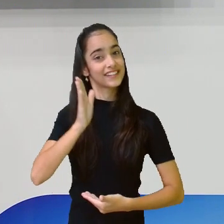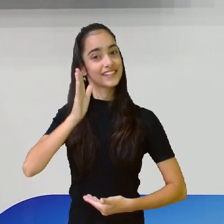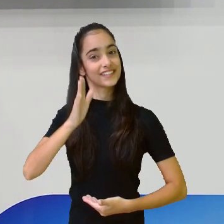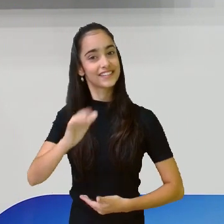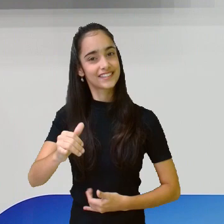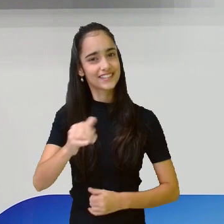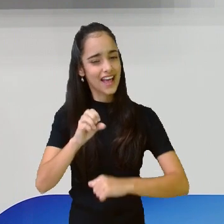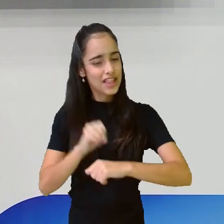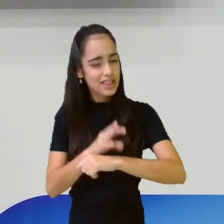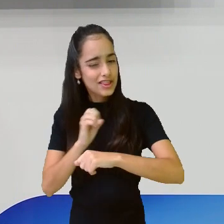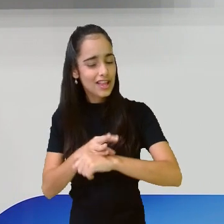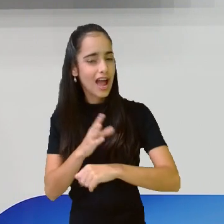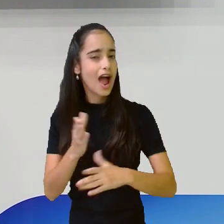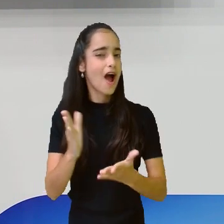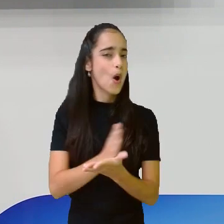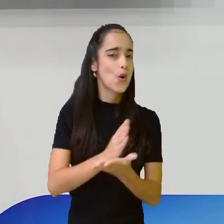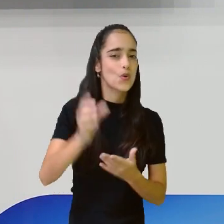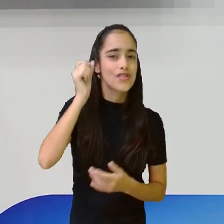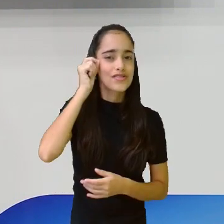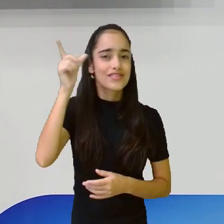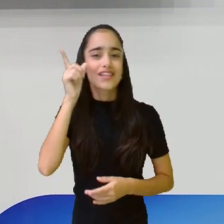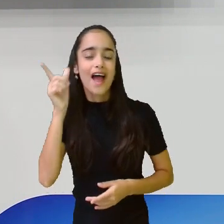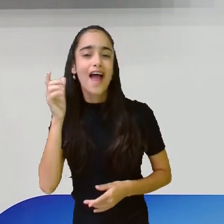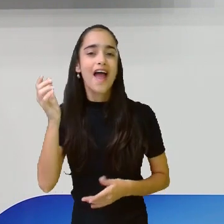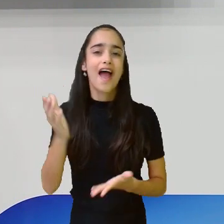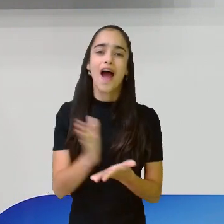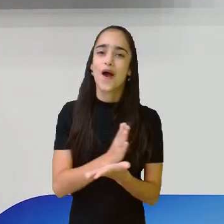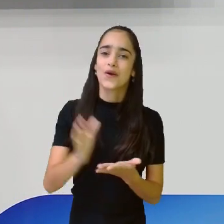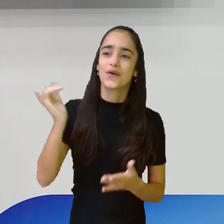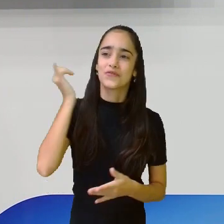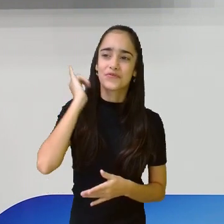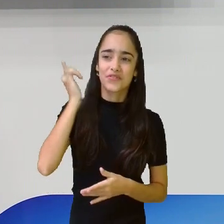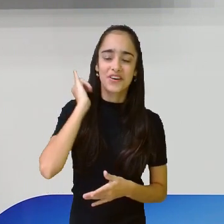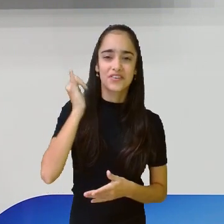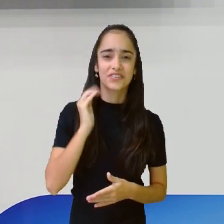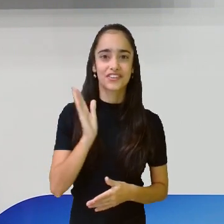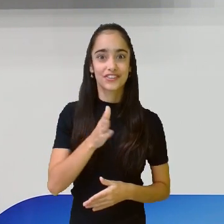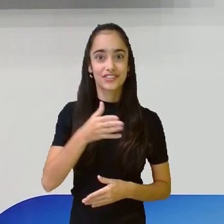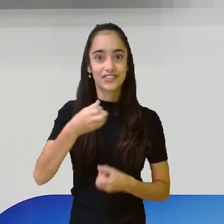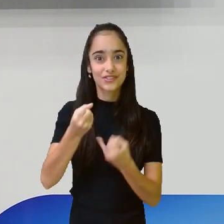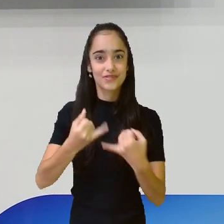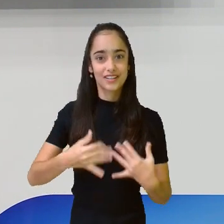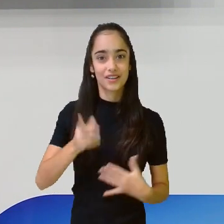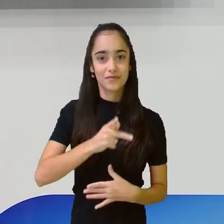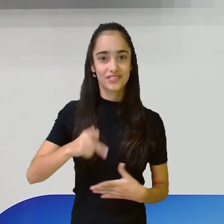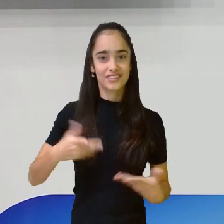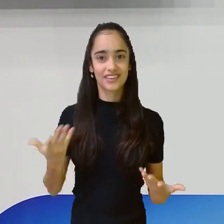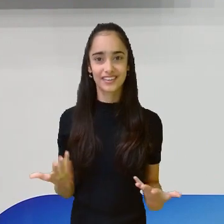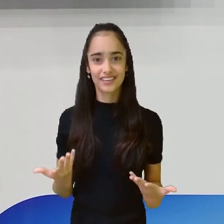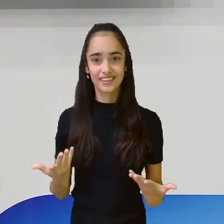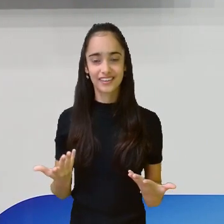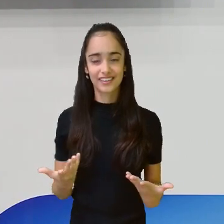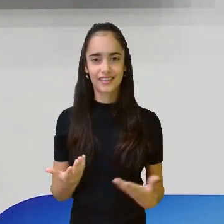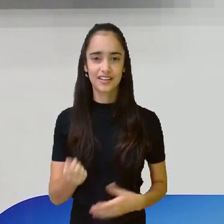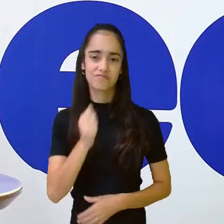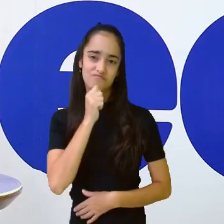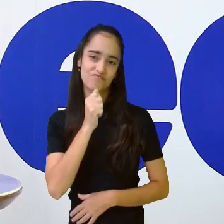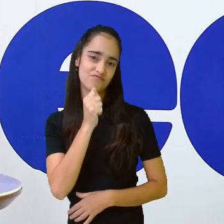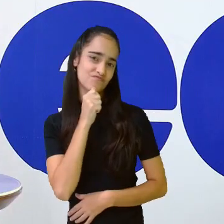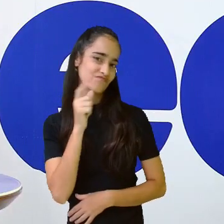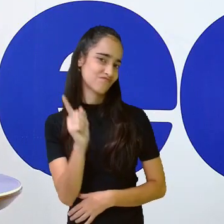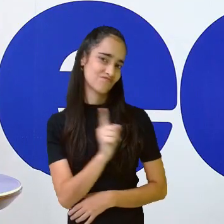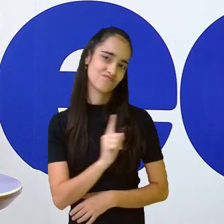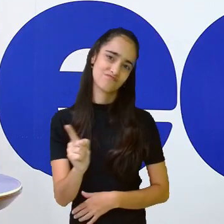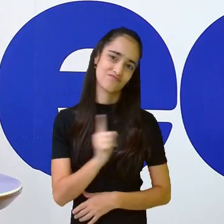alguma ideia de fábula, já falaram sobre outras fábulas, professora Márcia? Não, ainda não,